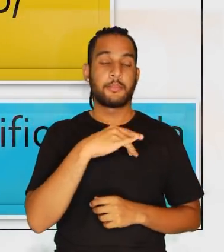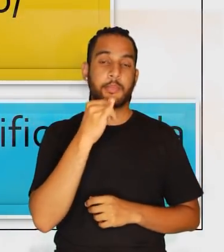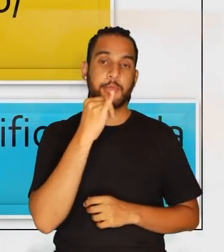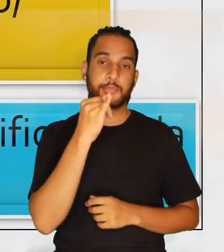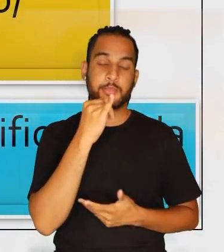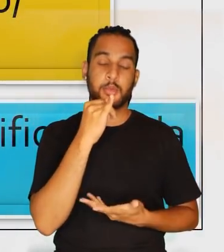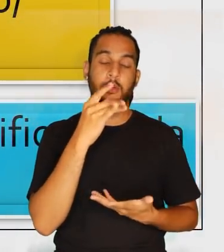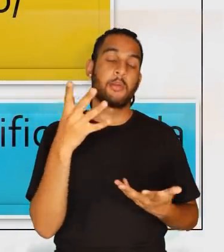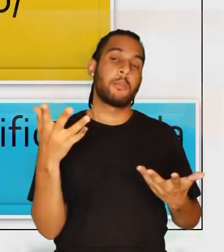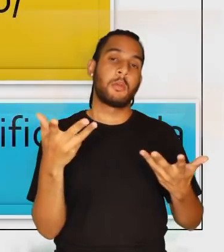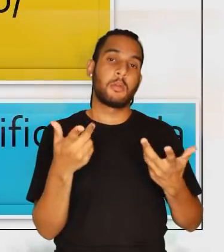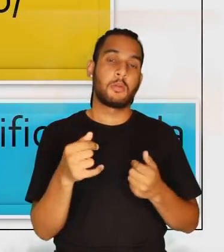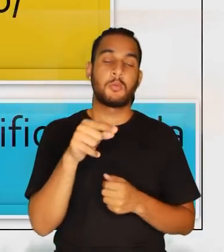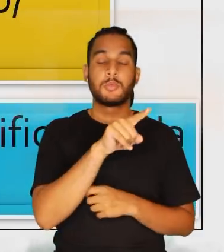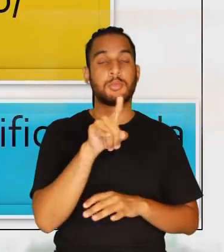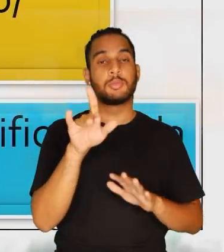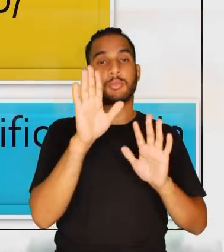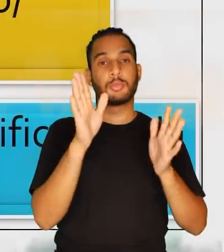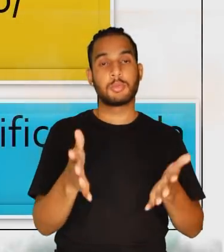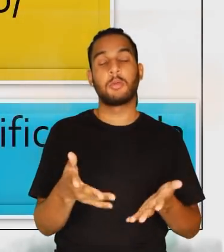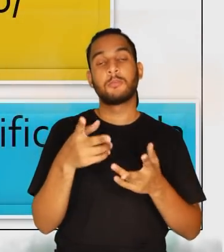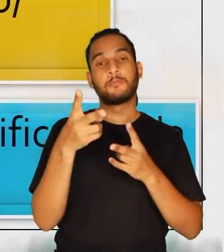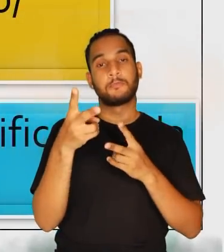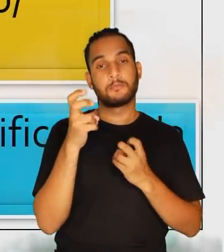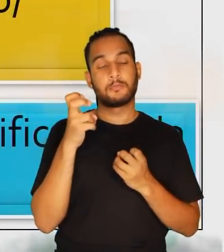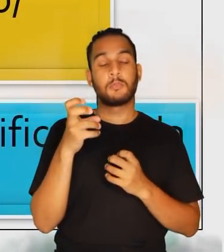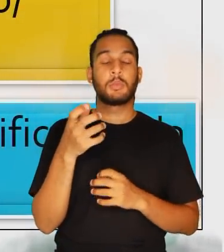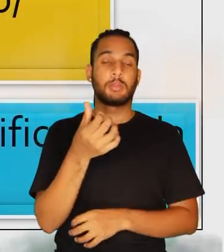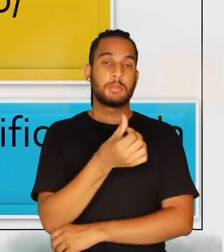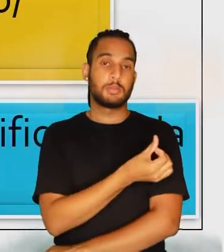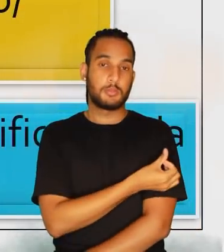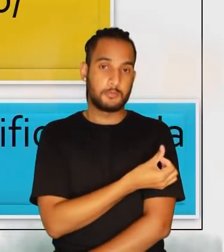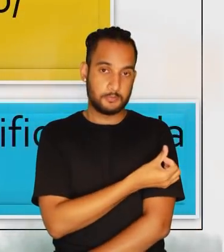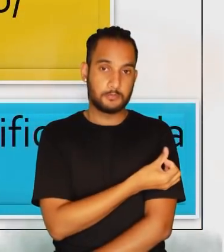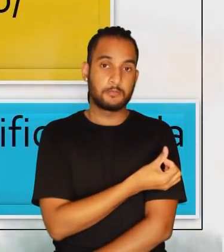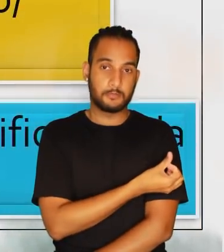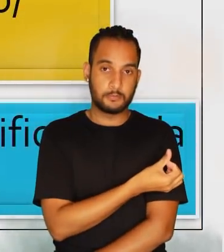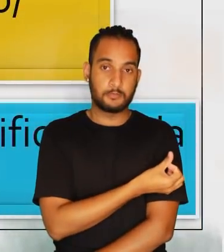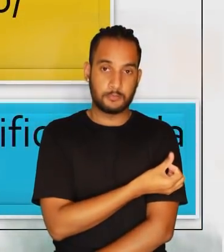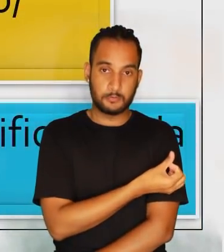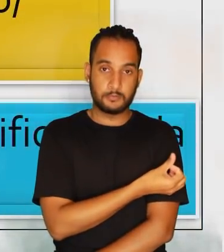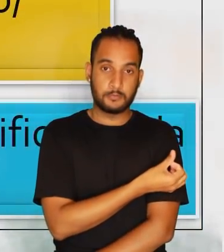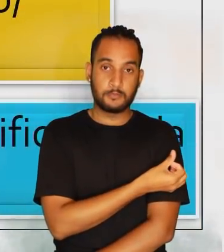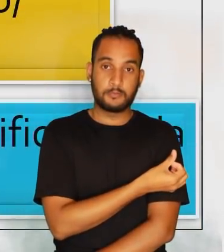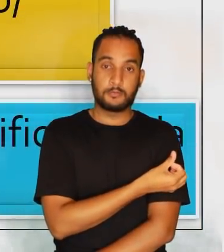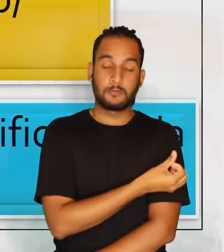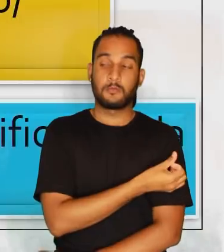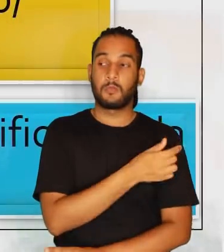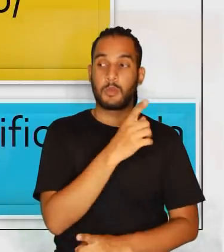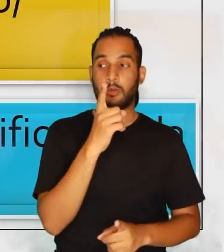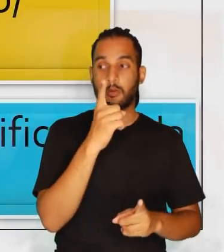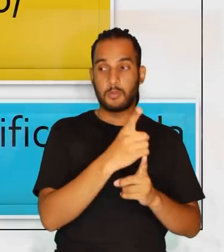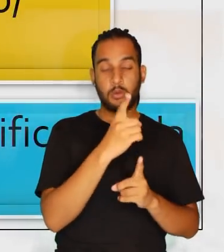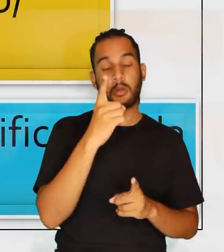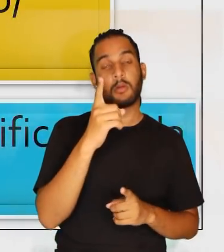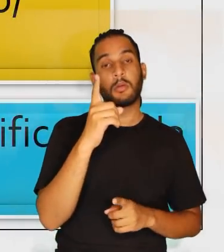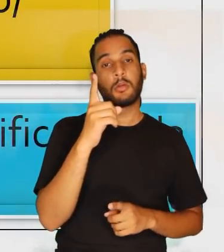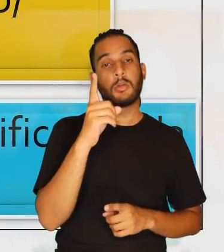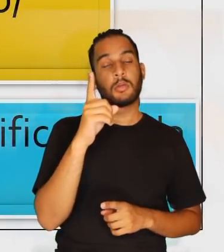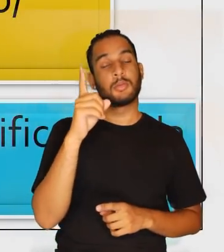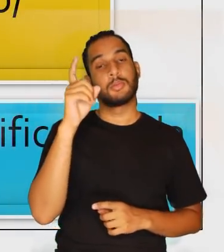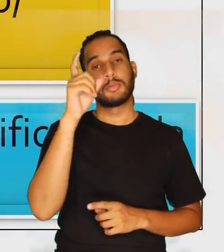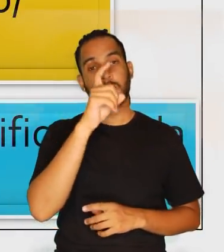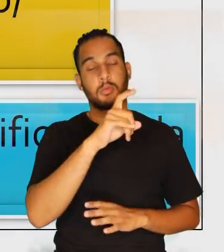se a gente pegar, por exemplo, essa habilidade que você já percebeu que ela é do sexto ano, identificar